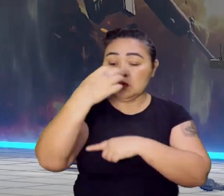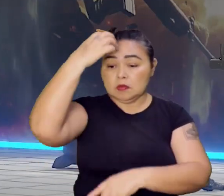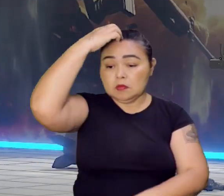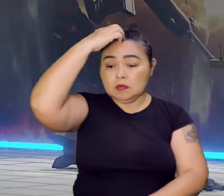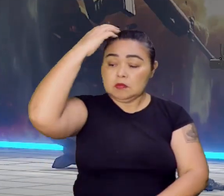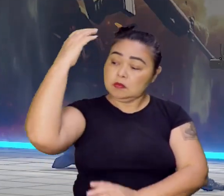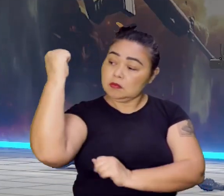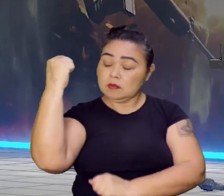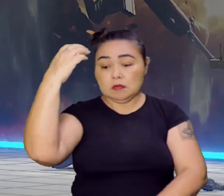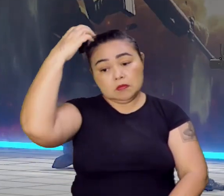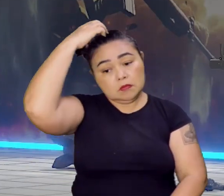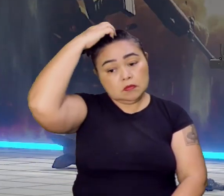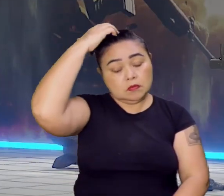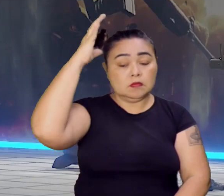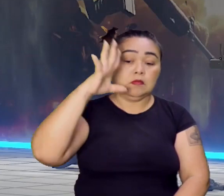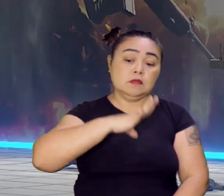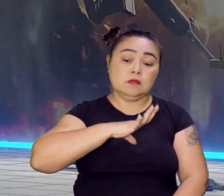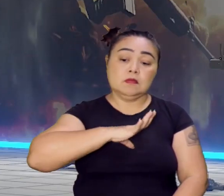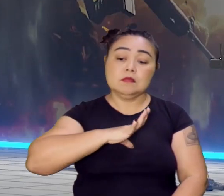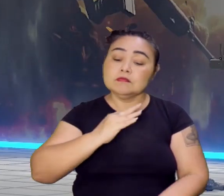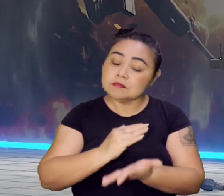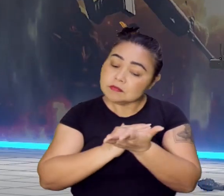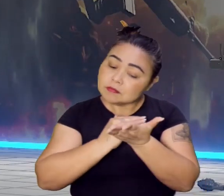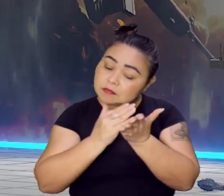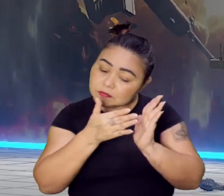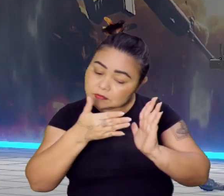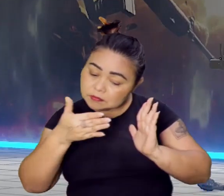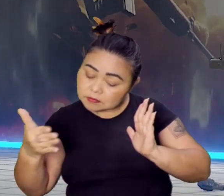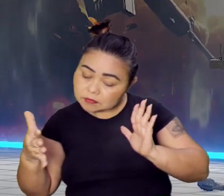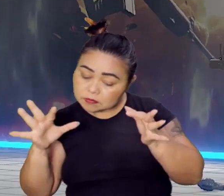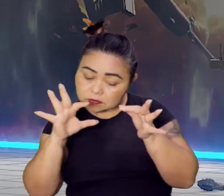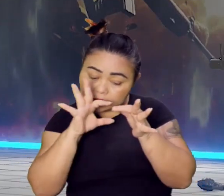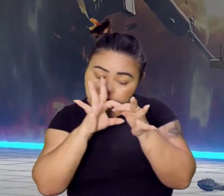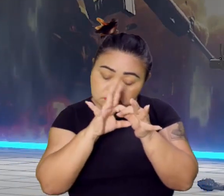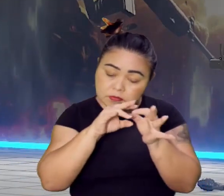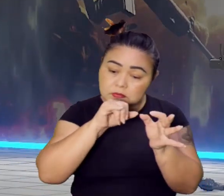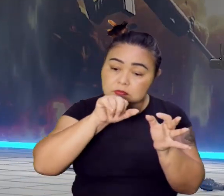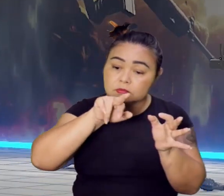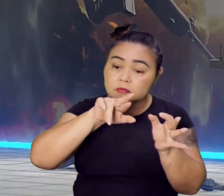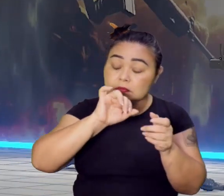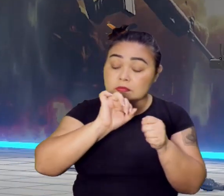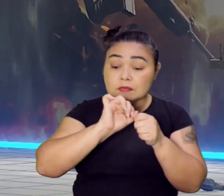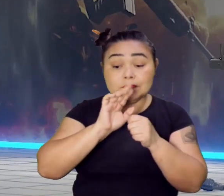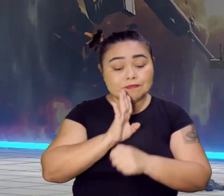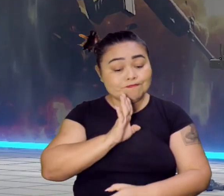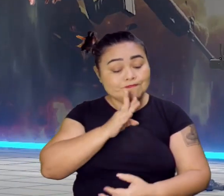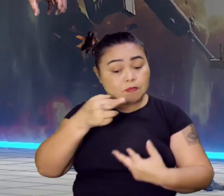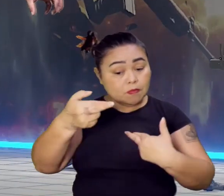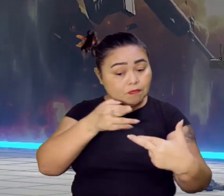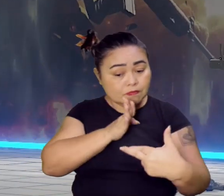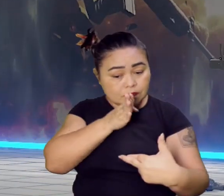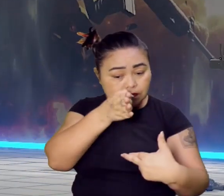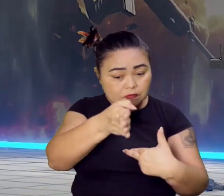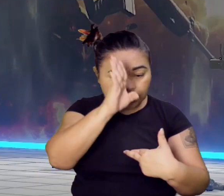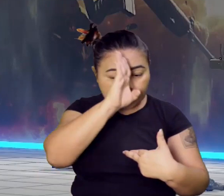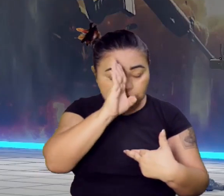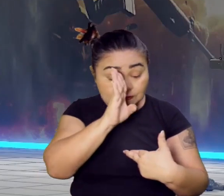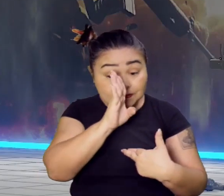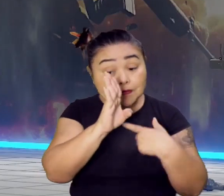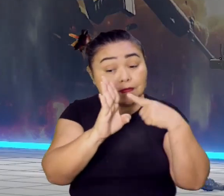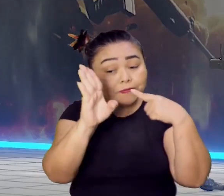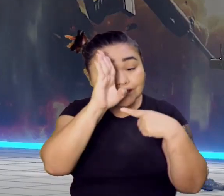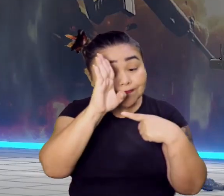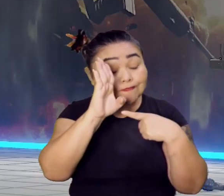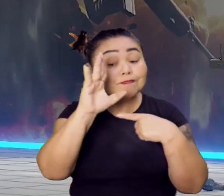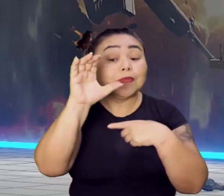Inicia um período chamado União Ibérica. Isso tem uma relação direta com o Brasil, porque, neste momento, o Brasil era colônia de